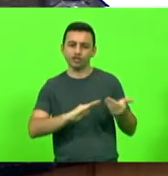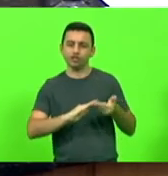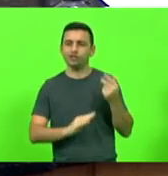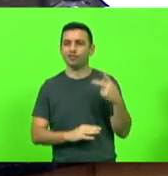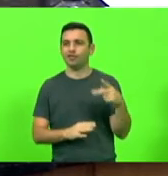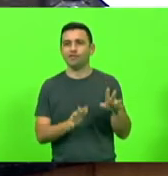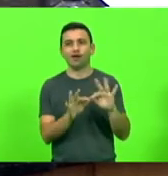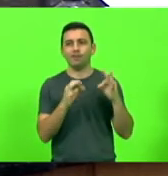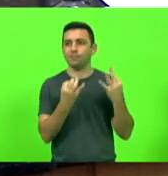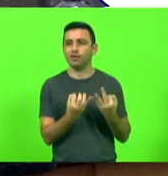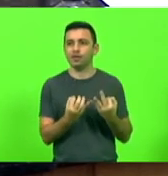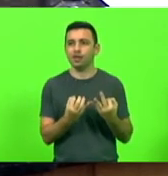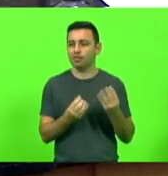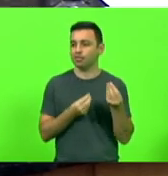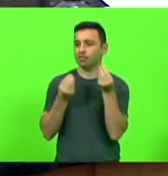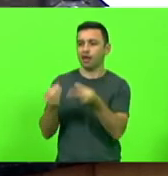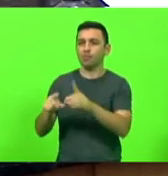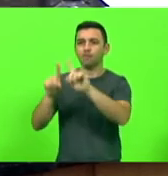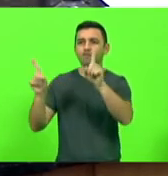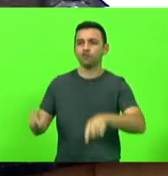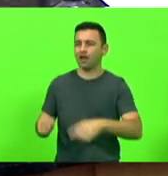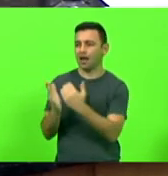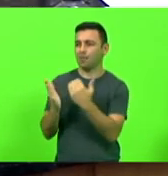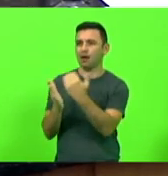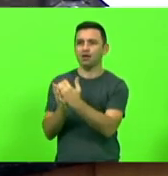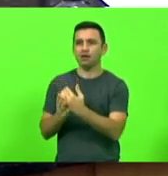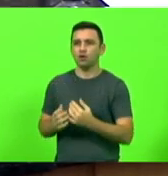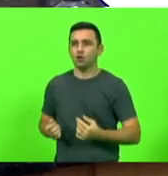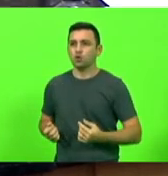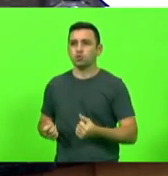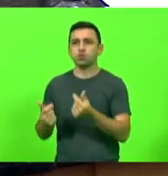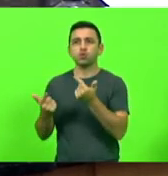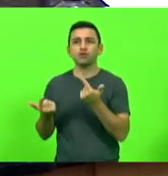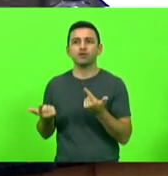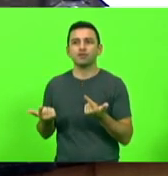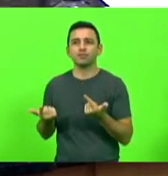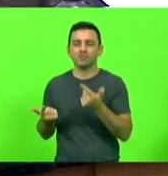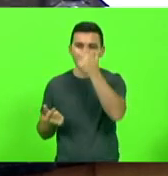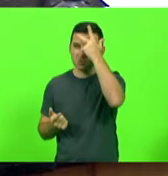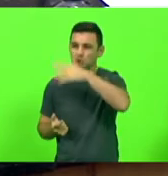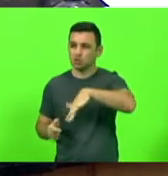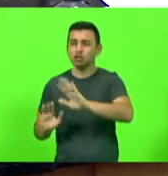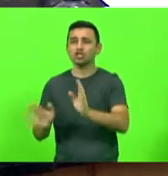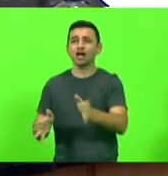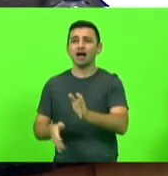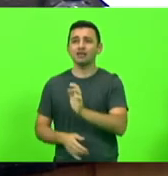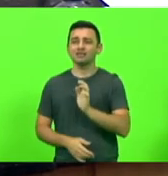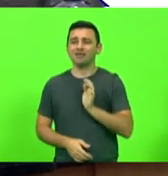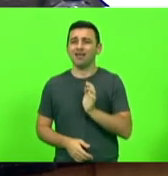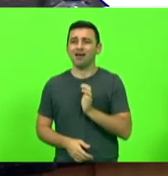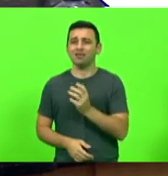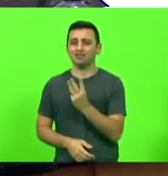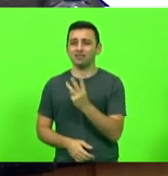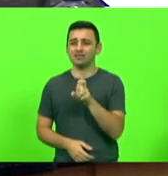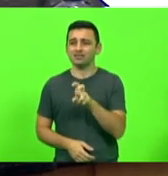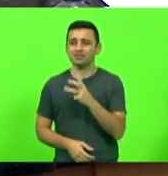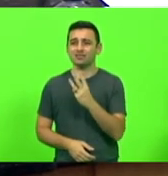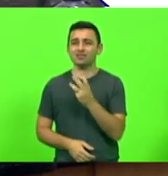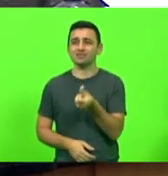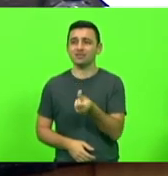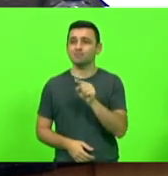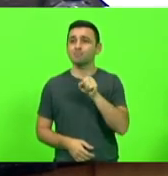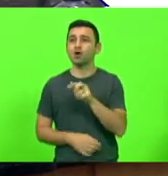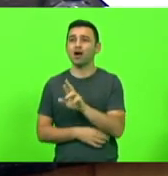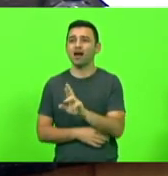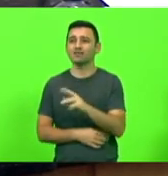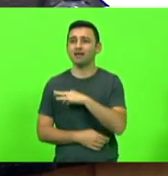colocar vale e gasolina na conta de quem já ganha 35, 36, 30 e tantos mil reais.